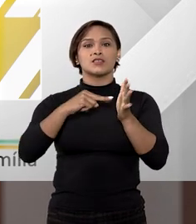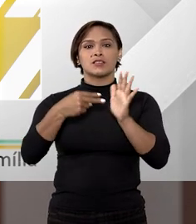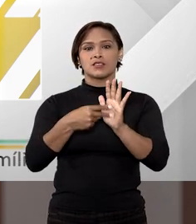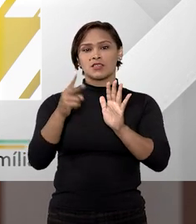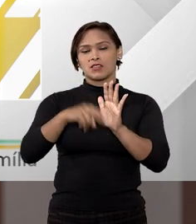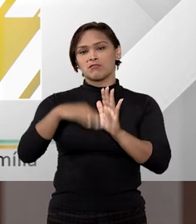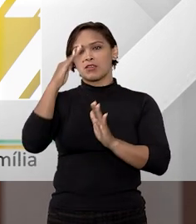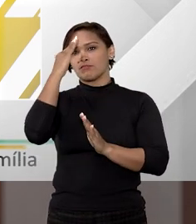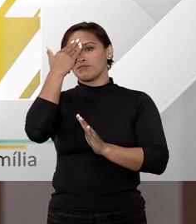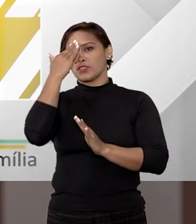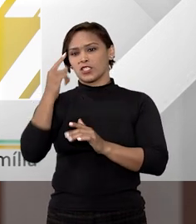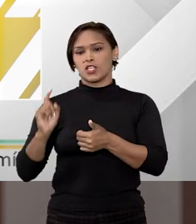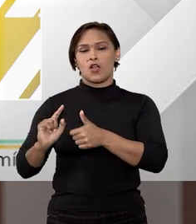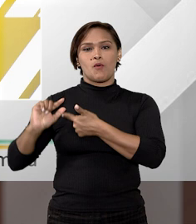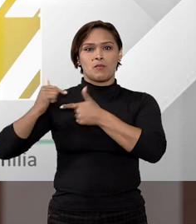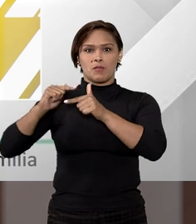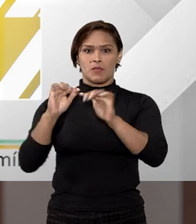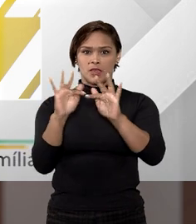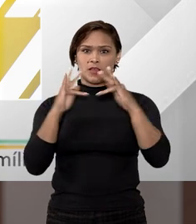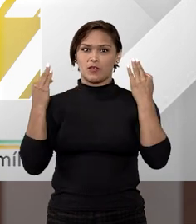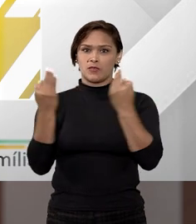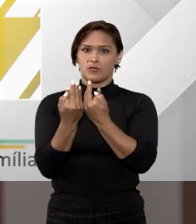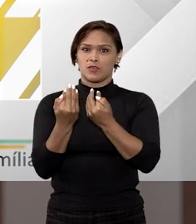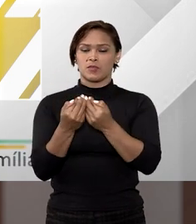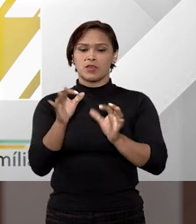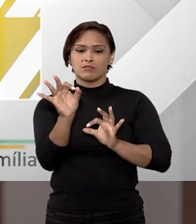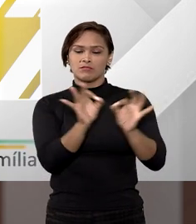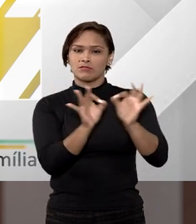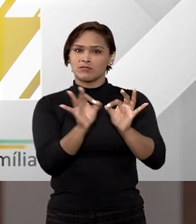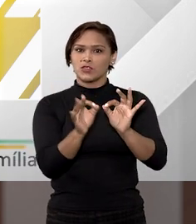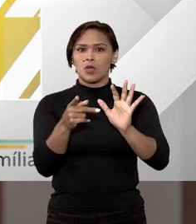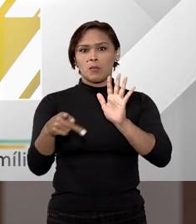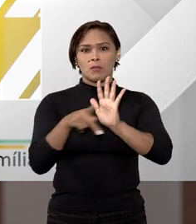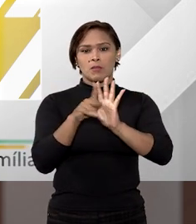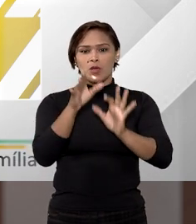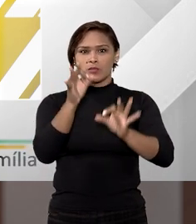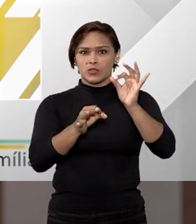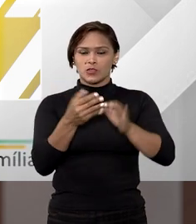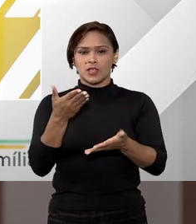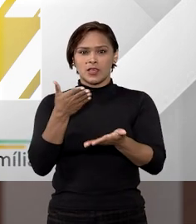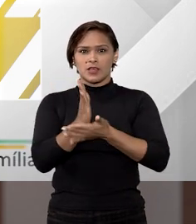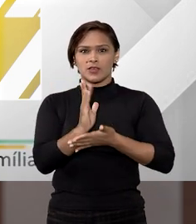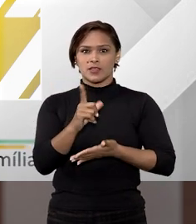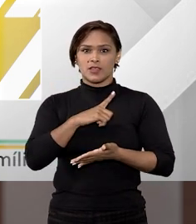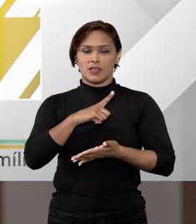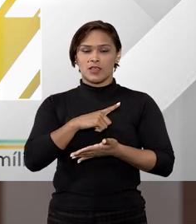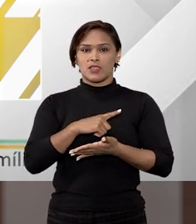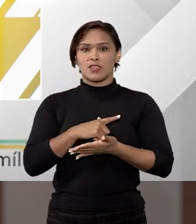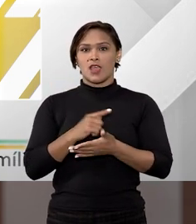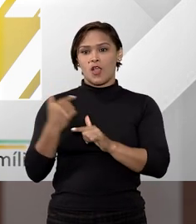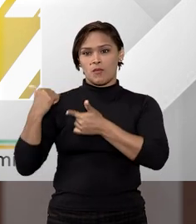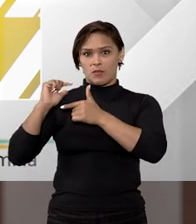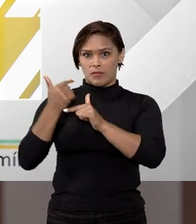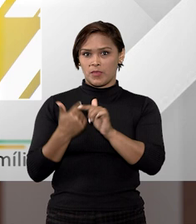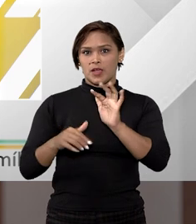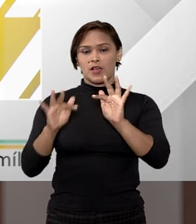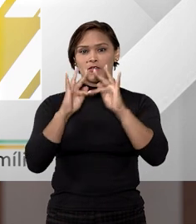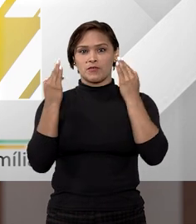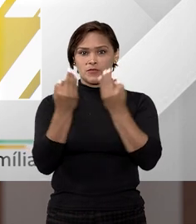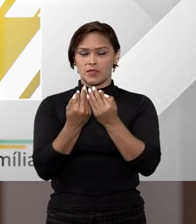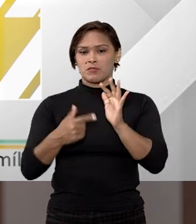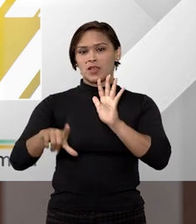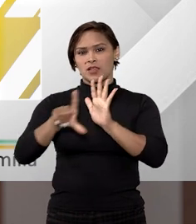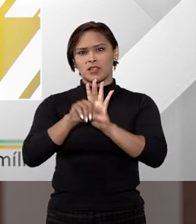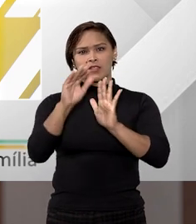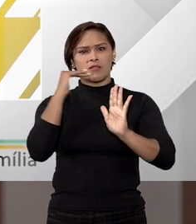exatamente considerado o bem de família? No ordenamento jurídico brasileiro se reconhece a existência do bem de família legal ou